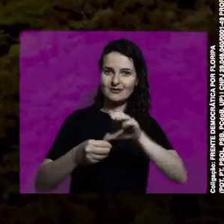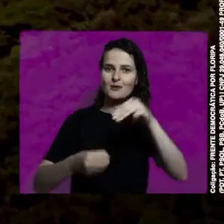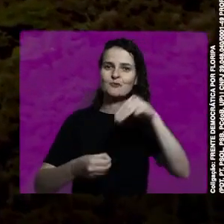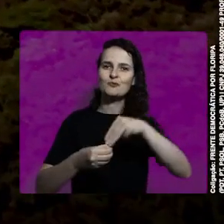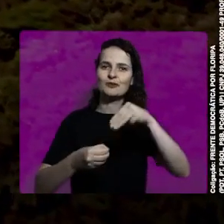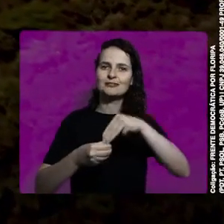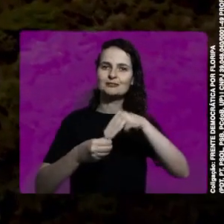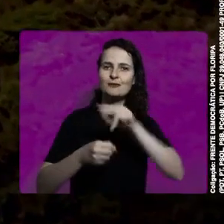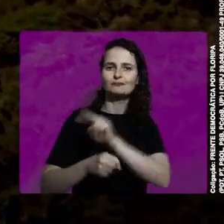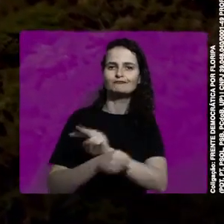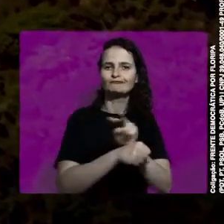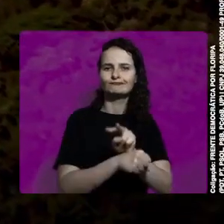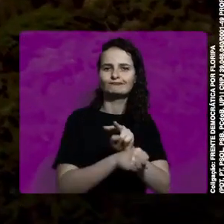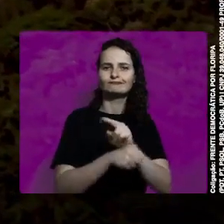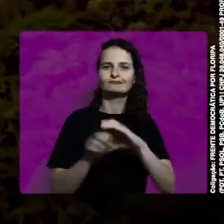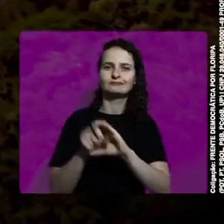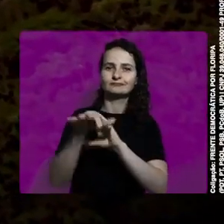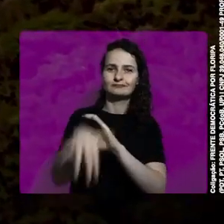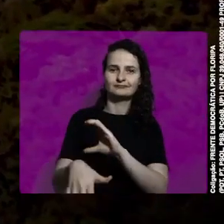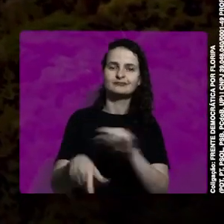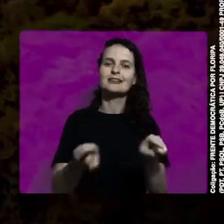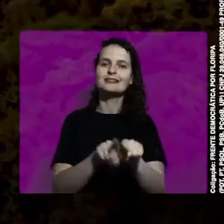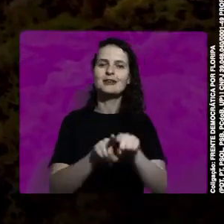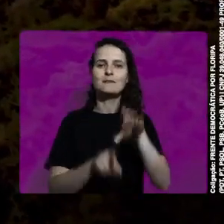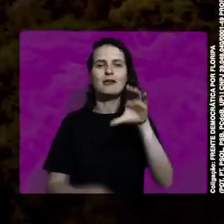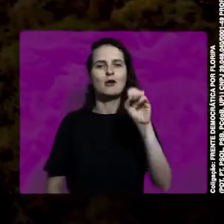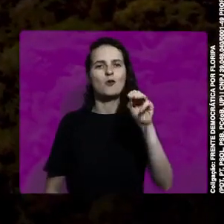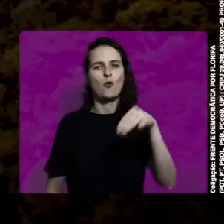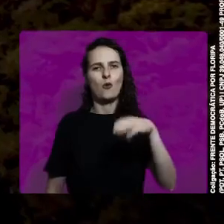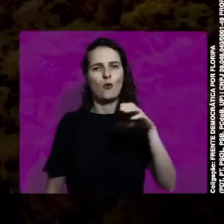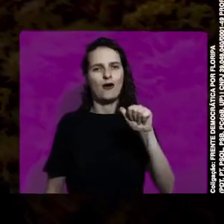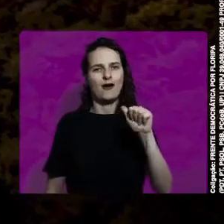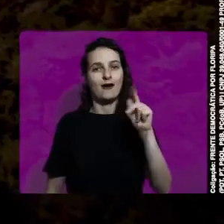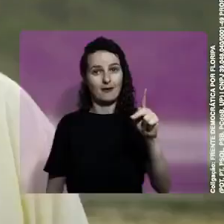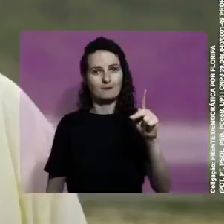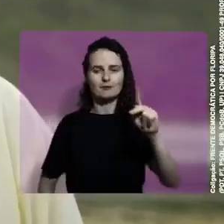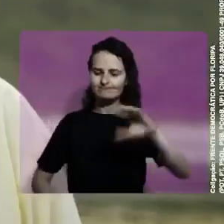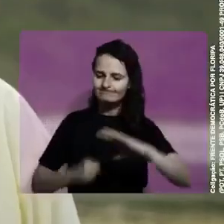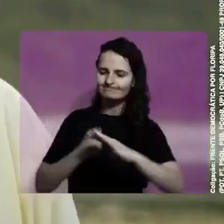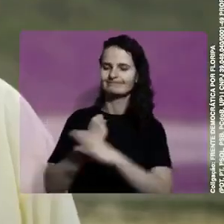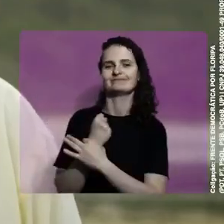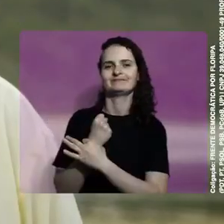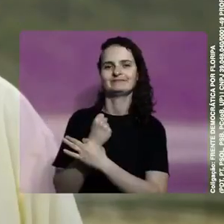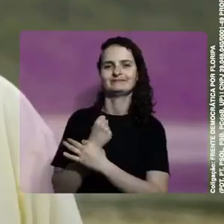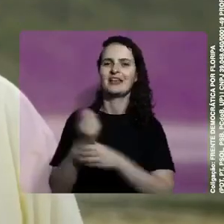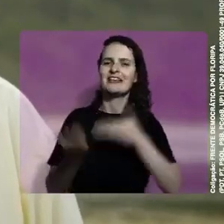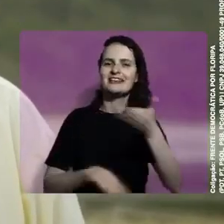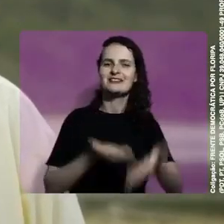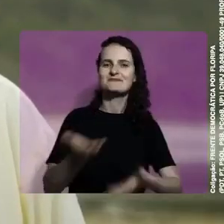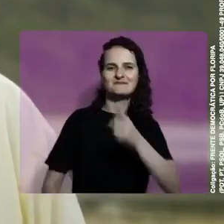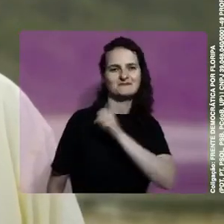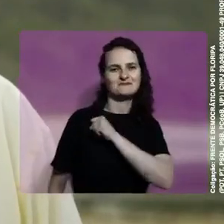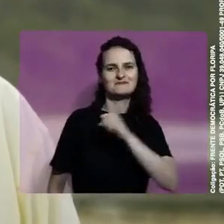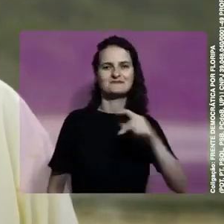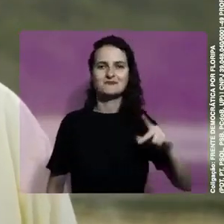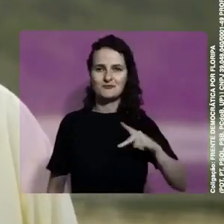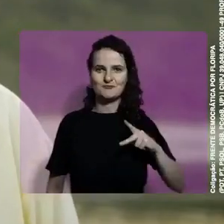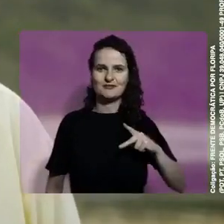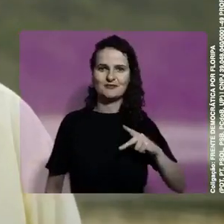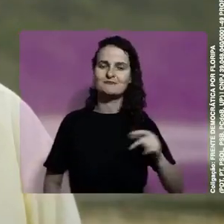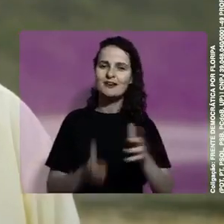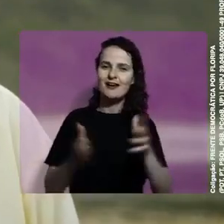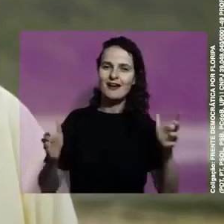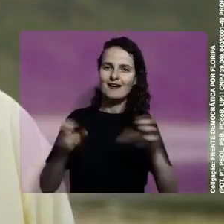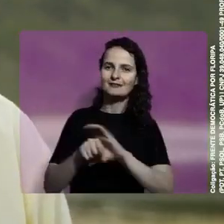Municipal de Saneamento Básico e da CONCAP, reafirmando seu caráter público. Essas são medidas que vão garantir a